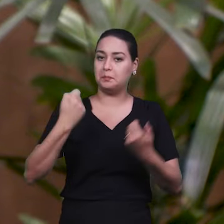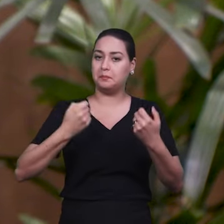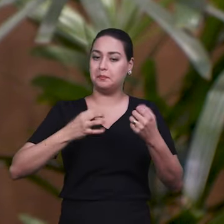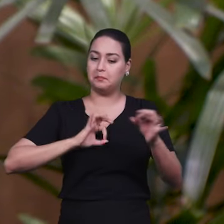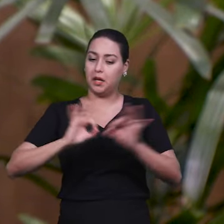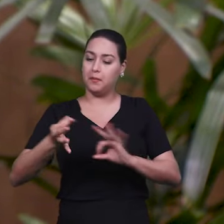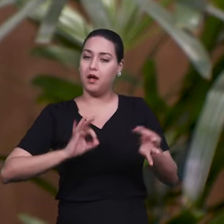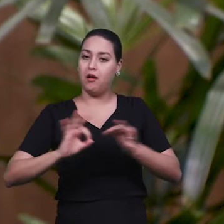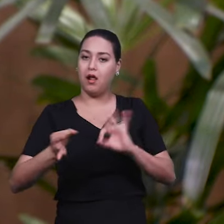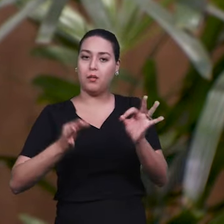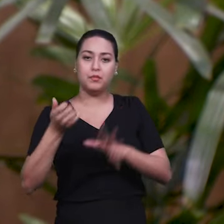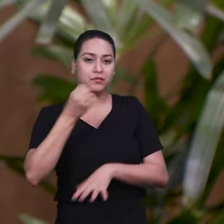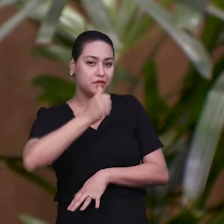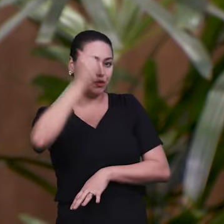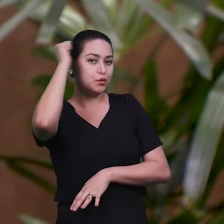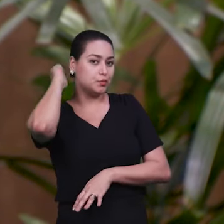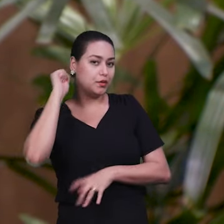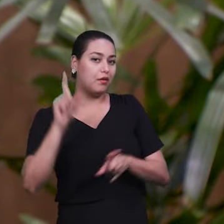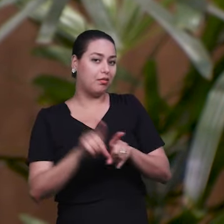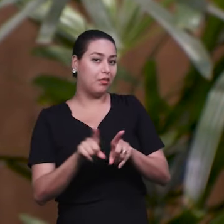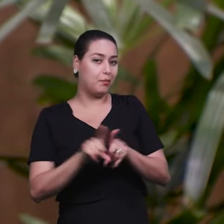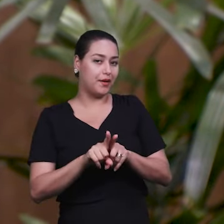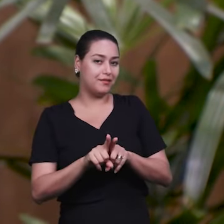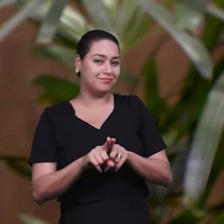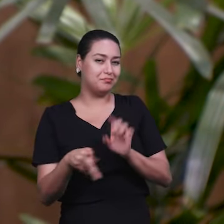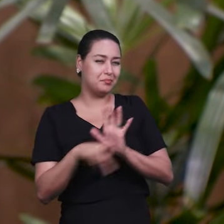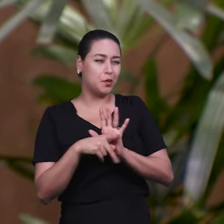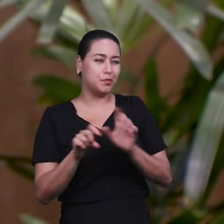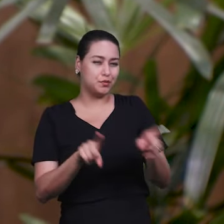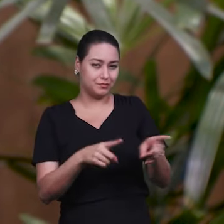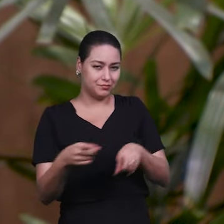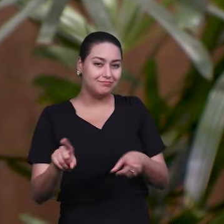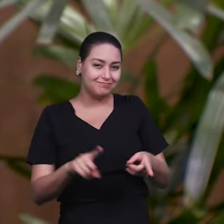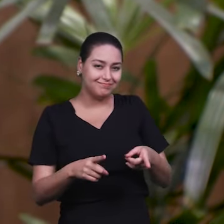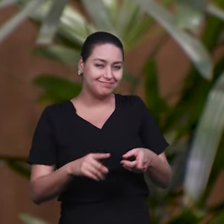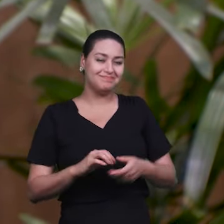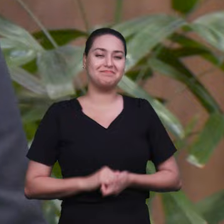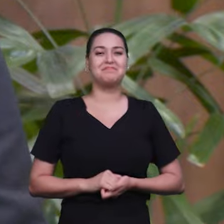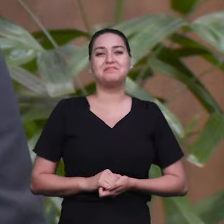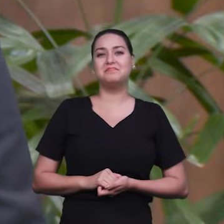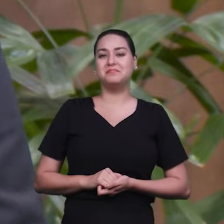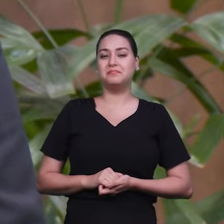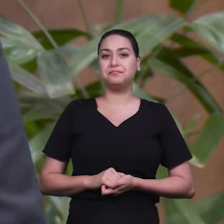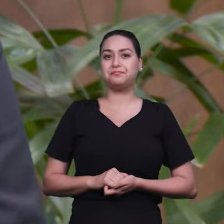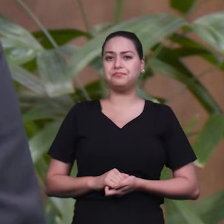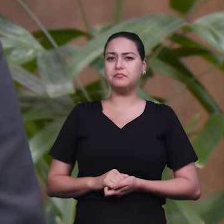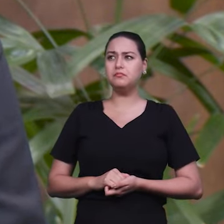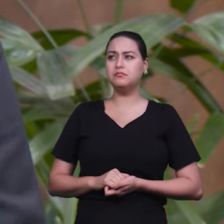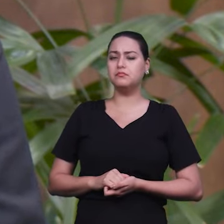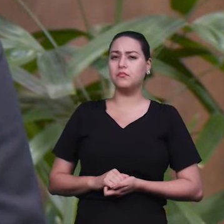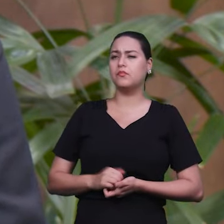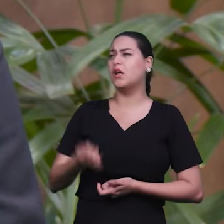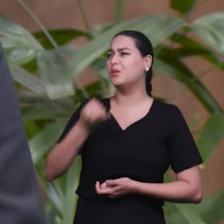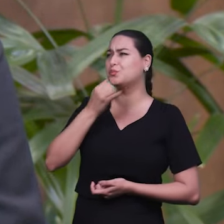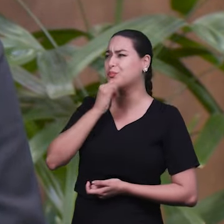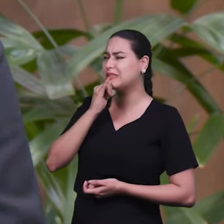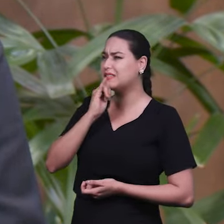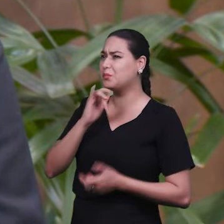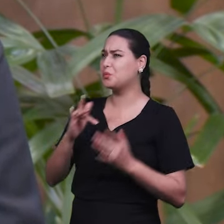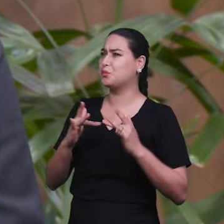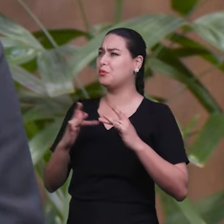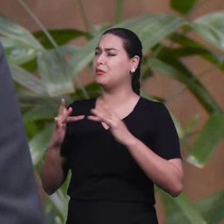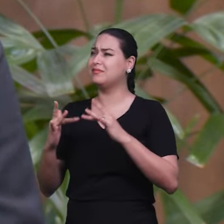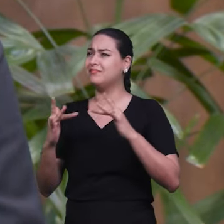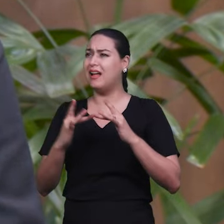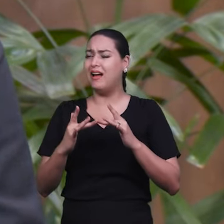um vestibular também na parte musical. Esse contato, por exemplo, de aprender a ler uma